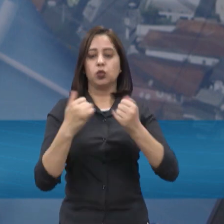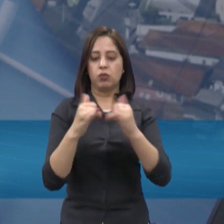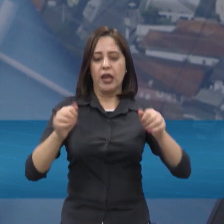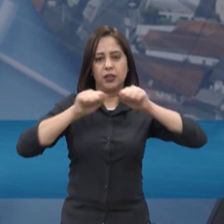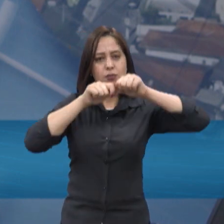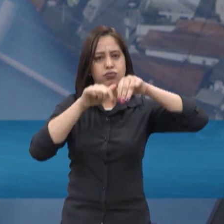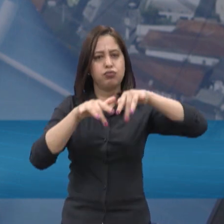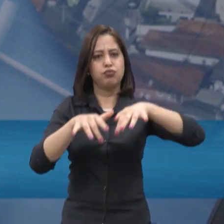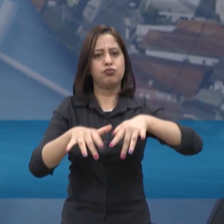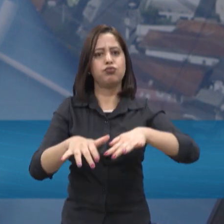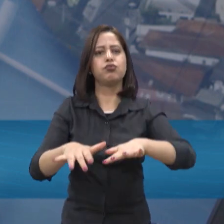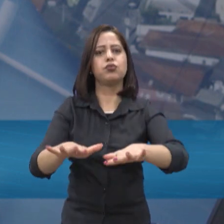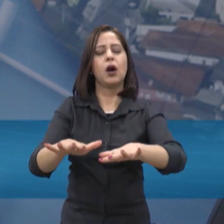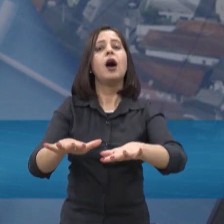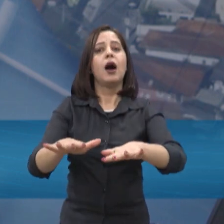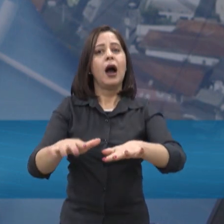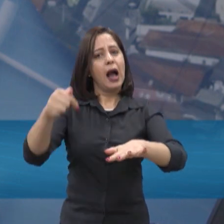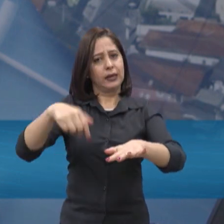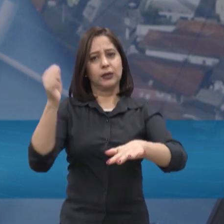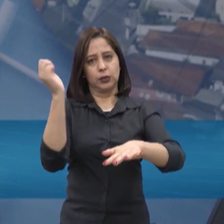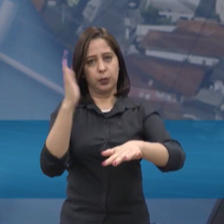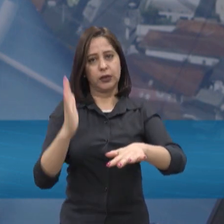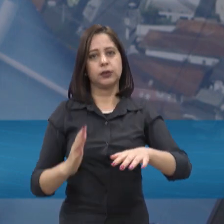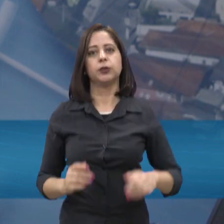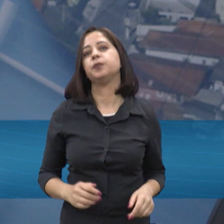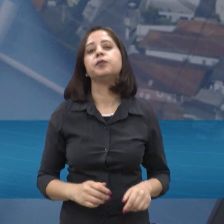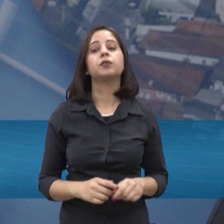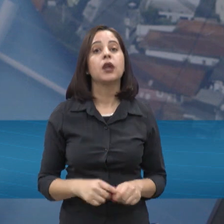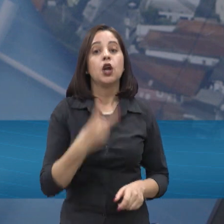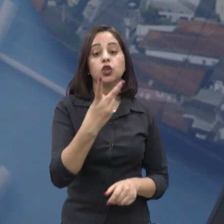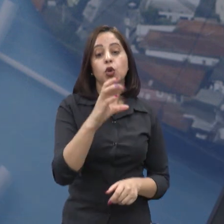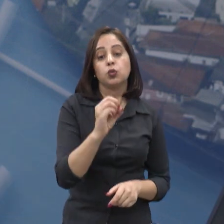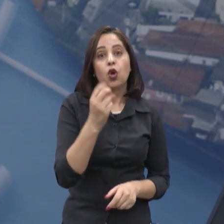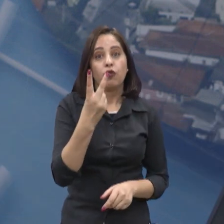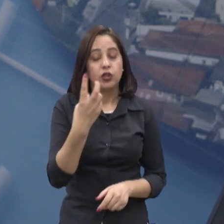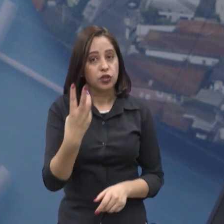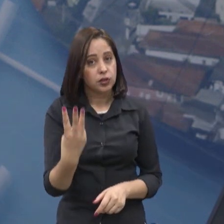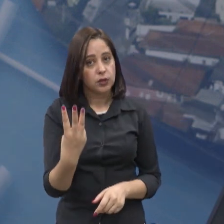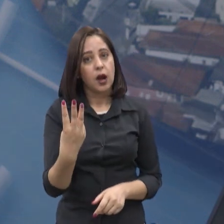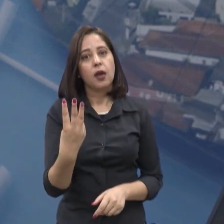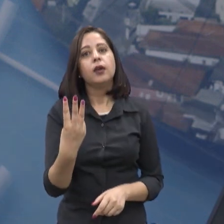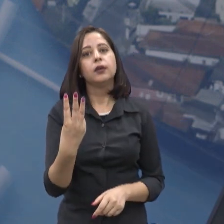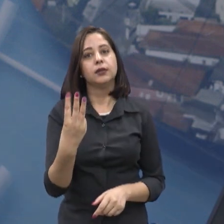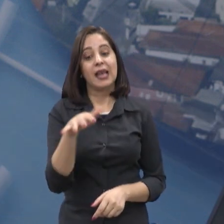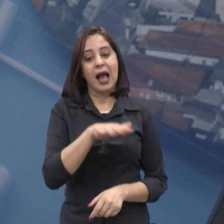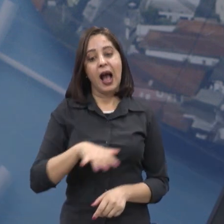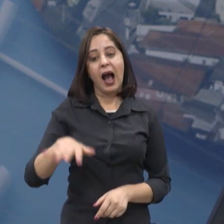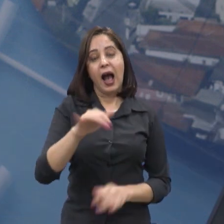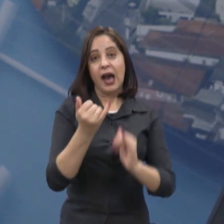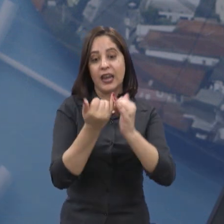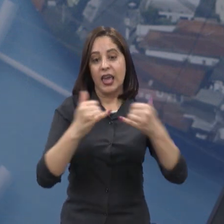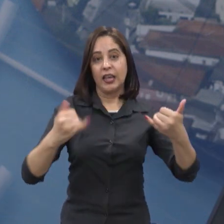a maior parte aqui no Brasil. Olha só, gente, em 2023, o setor de energia solar